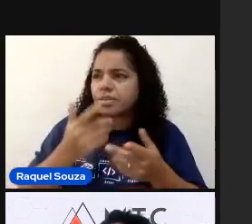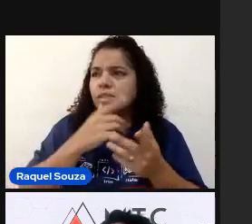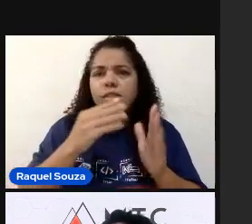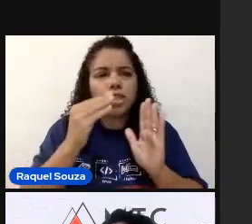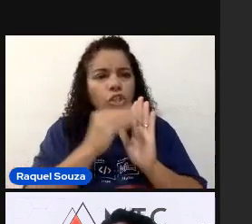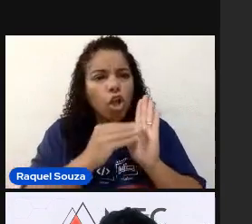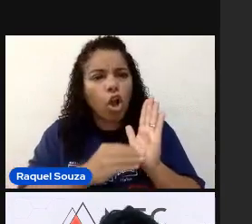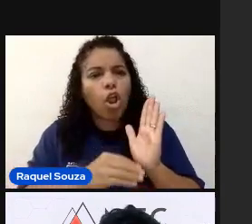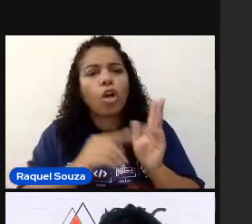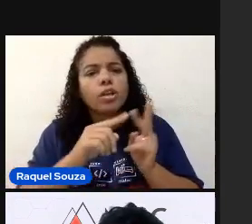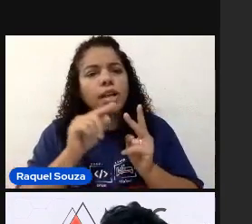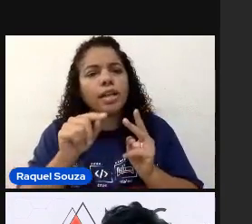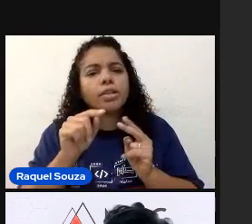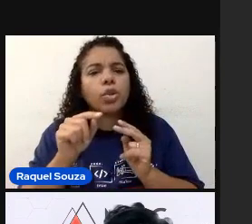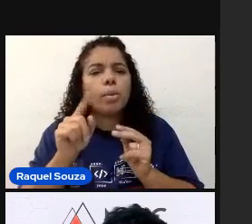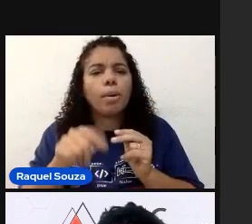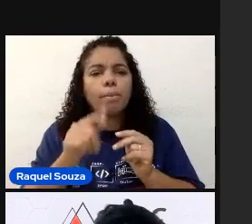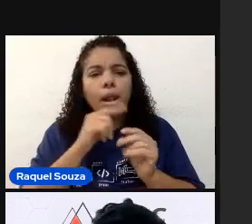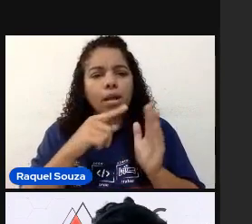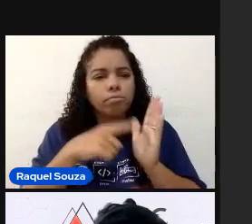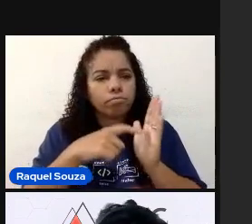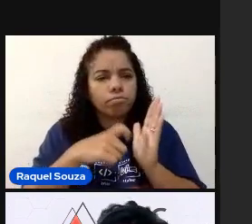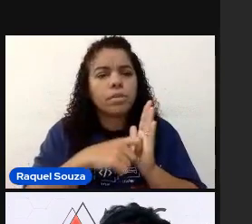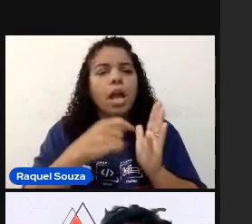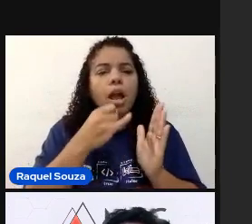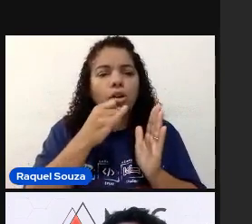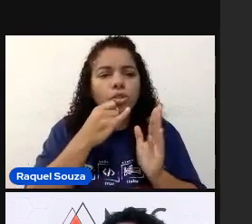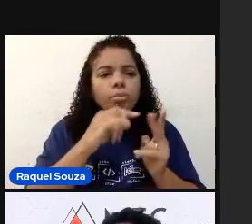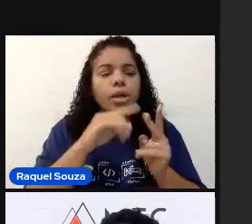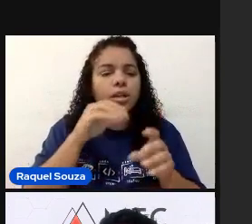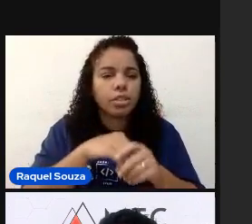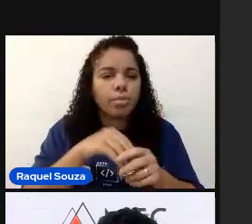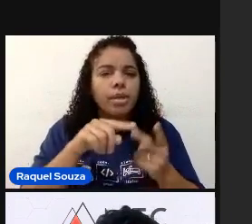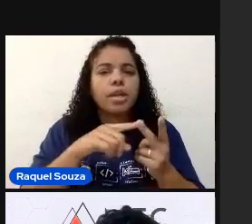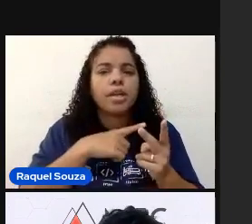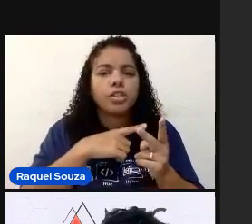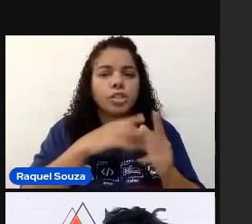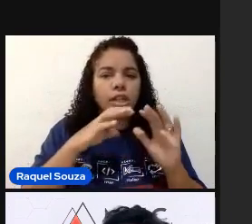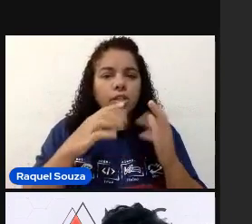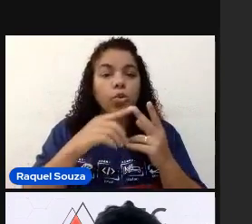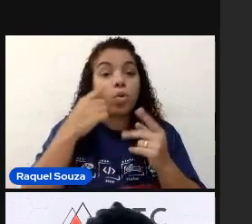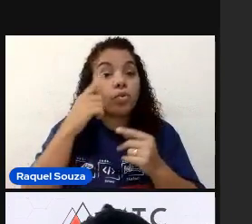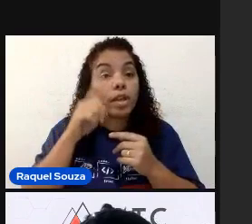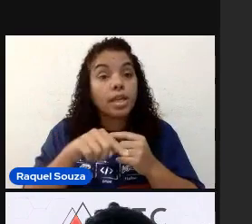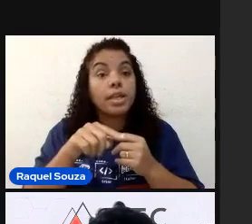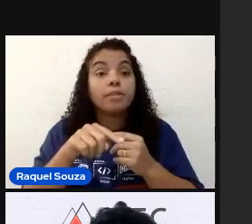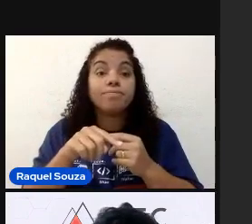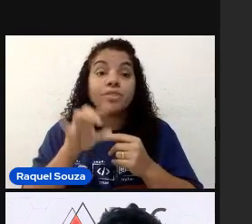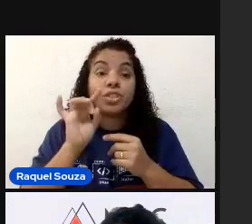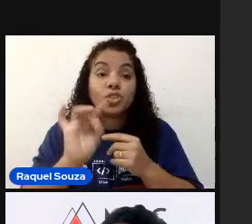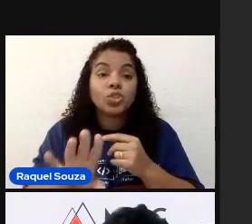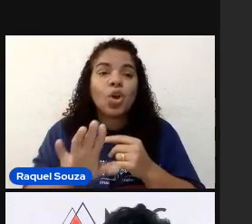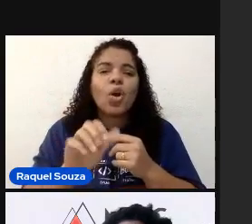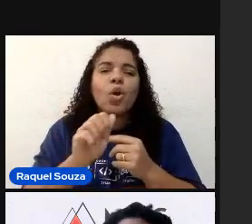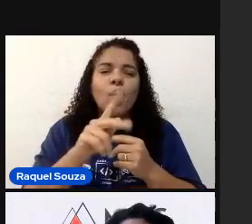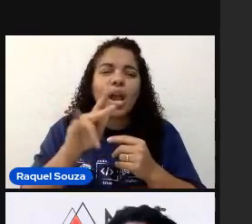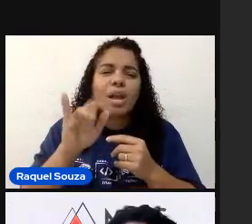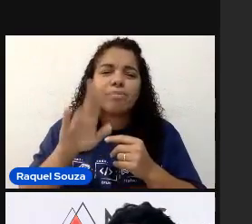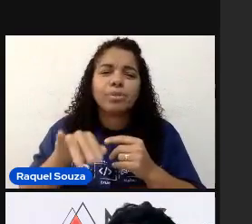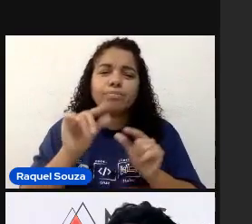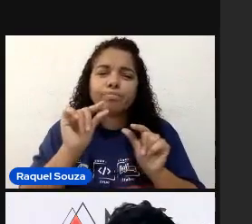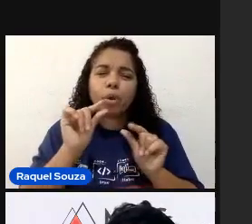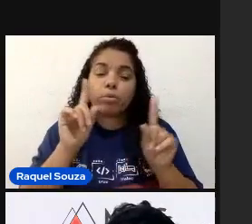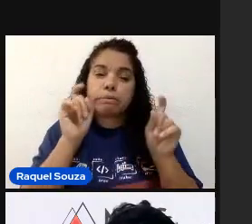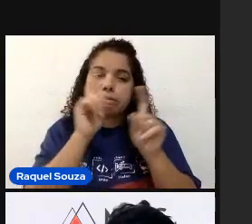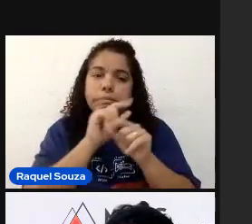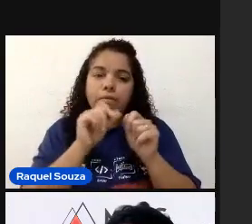numa... Para rodar automaticamente na nuvem. E só o Appium, assim... É um pouco mais difícil de